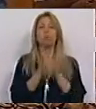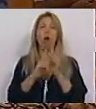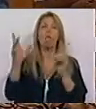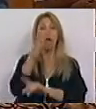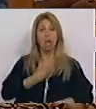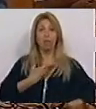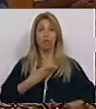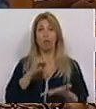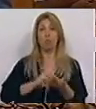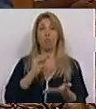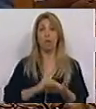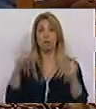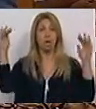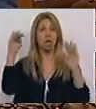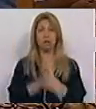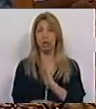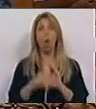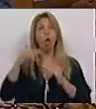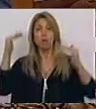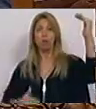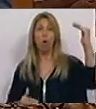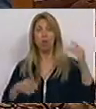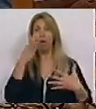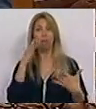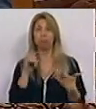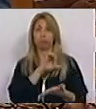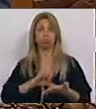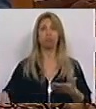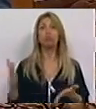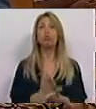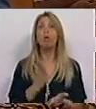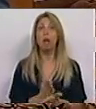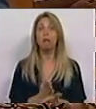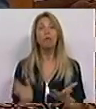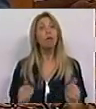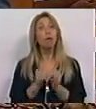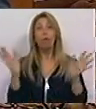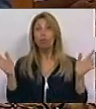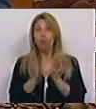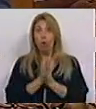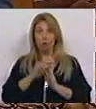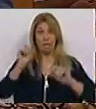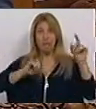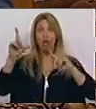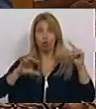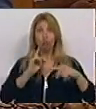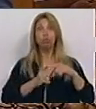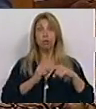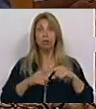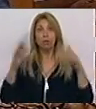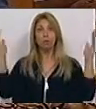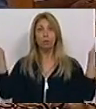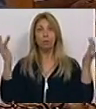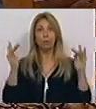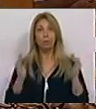a pobreza, a recessão, a desigualdade, o insucesso escolar. Todos ou quase todos os indicadores positivos diminuíram.